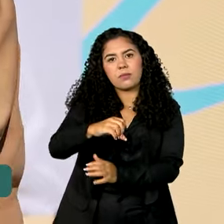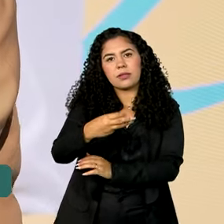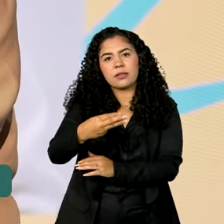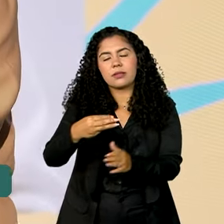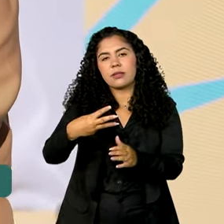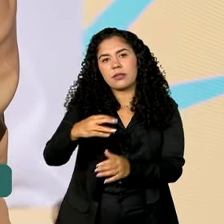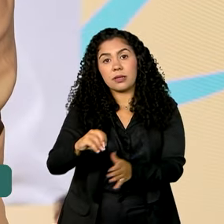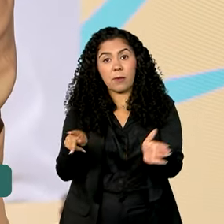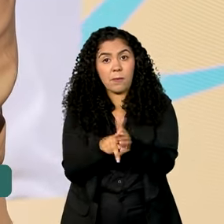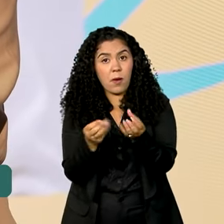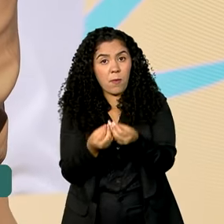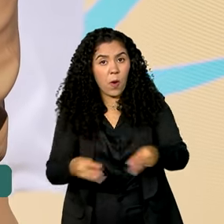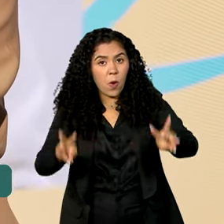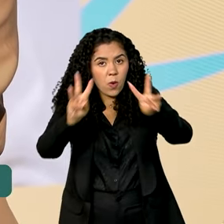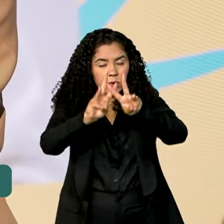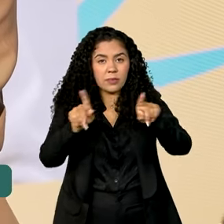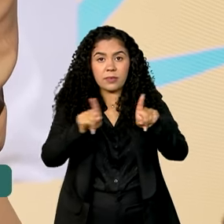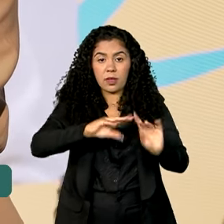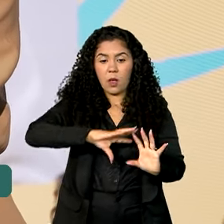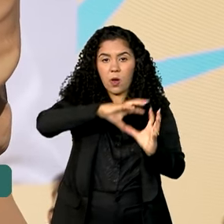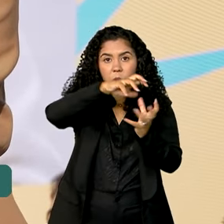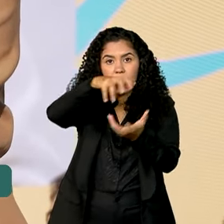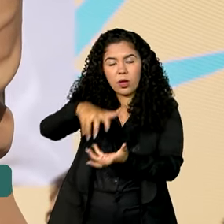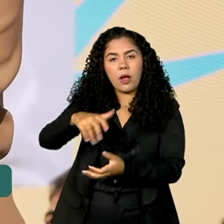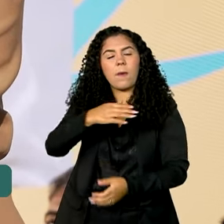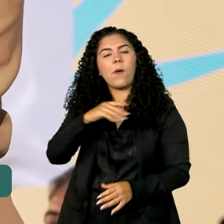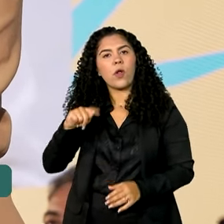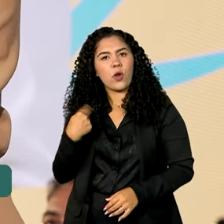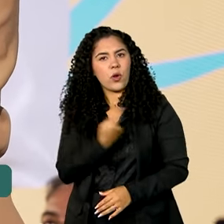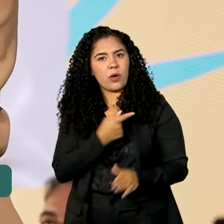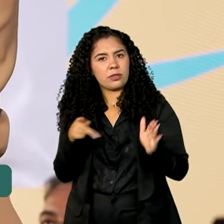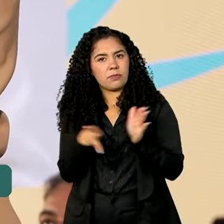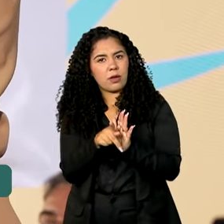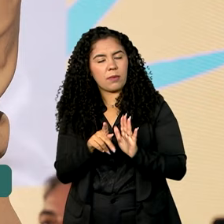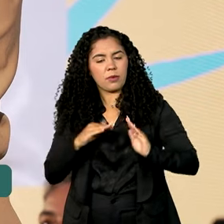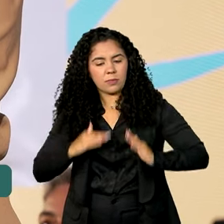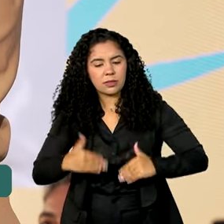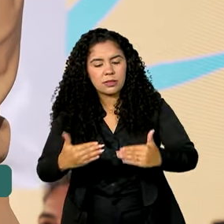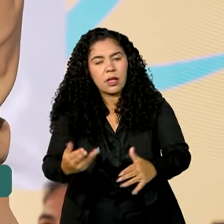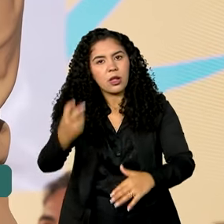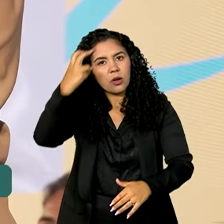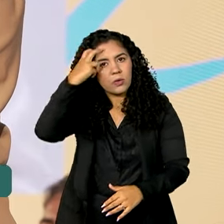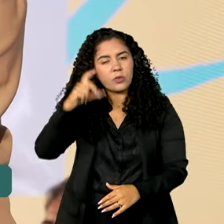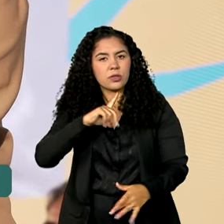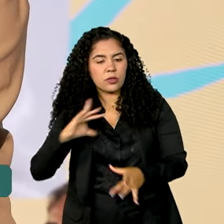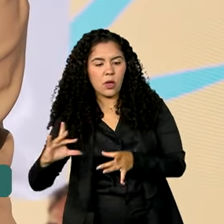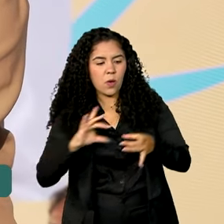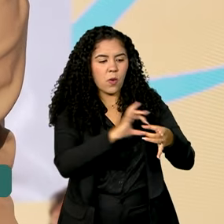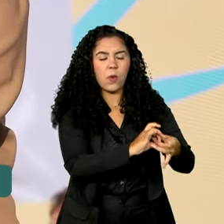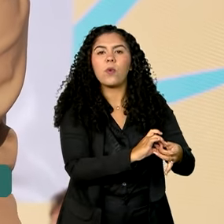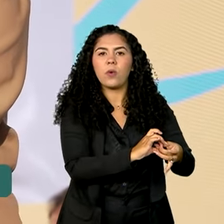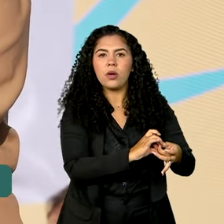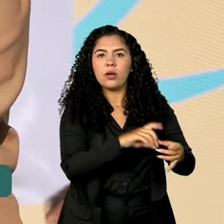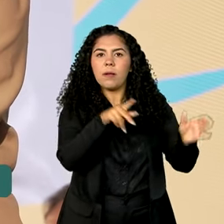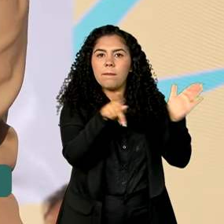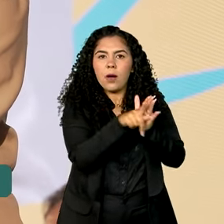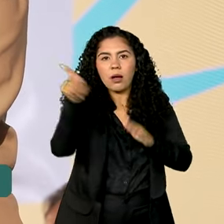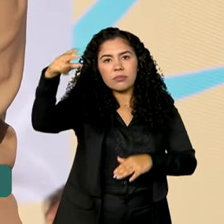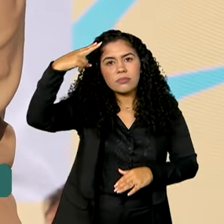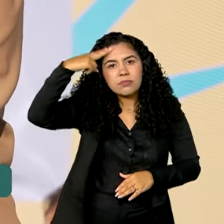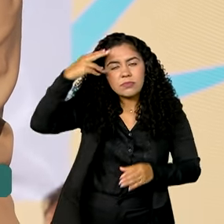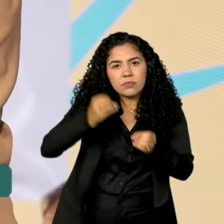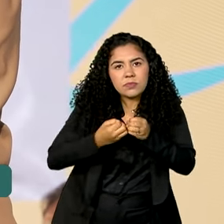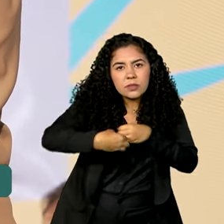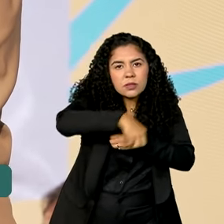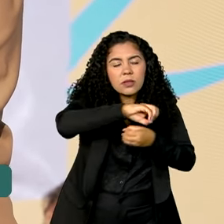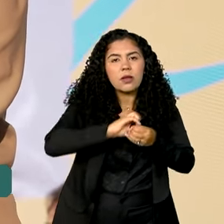No âmbito internacional, Ministério da Cultura está co-presidindo, ao lado do Ministério da Cultura dos Emirados Árabes, o